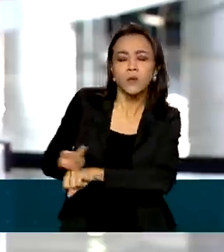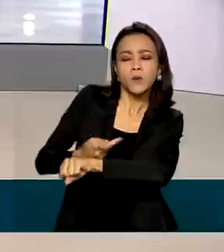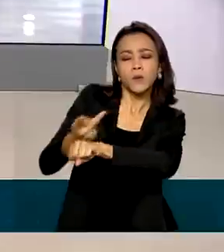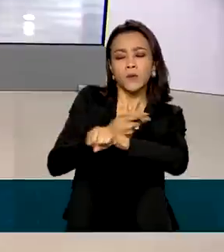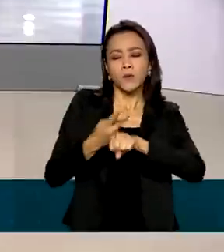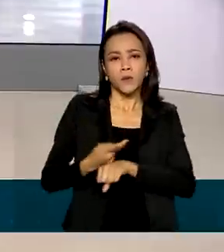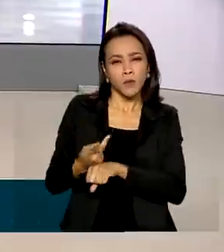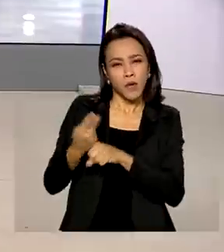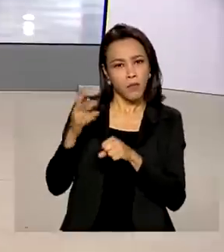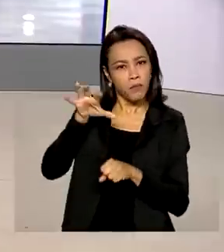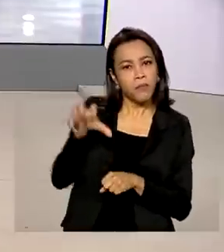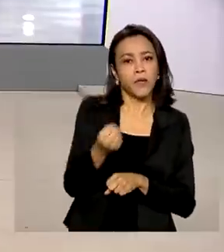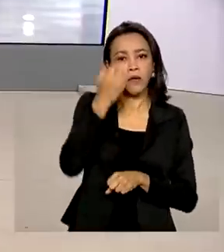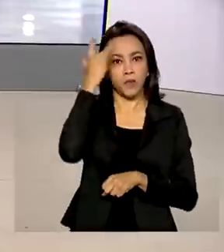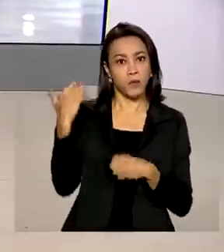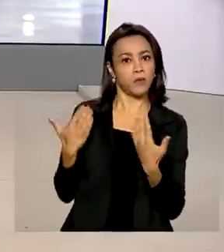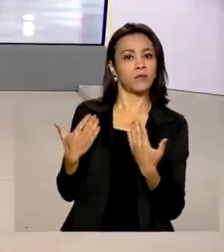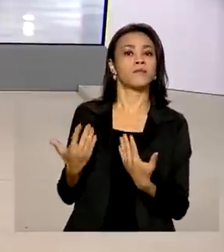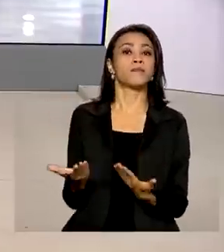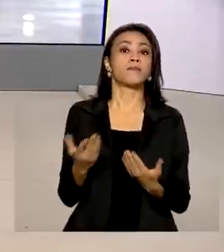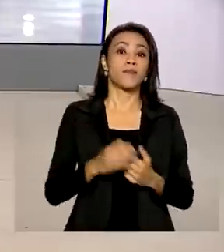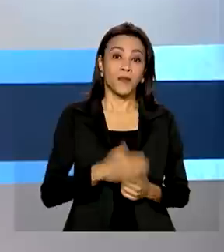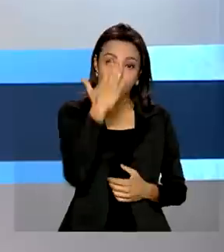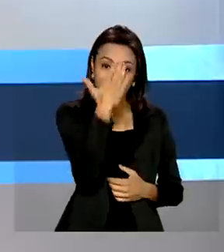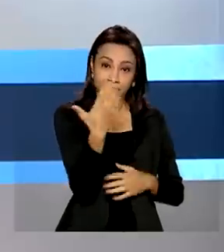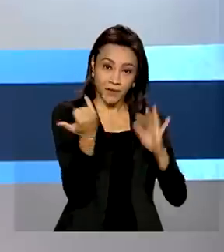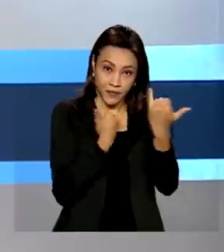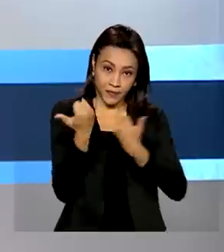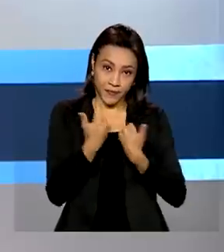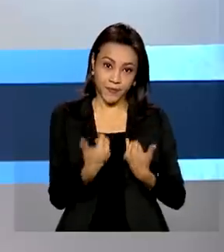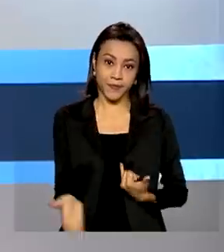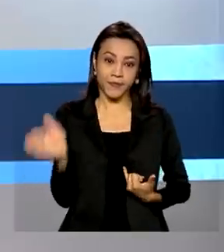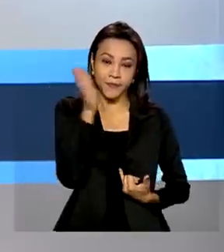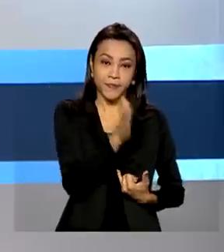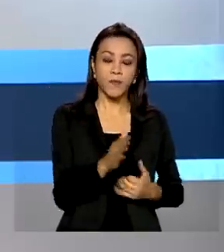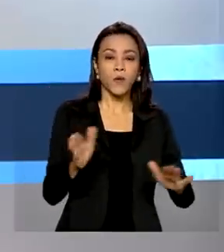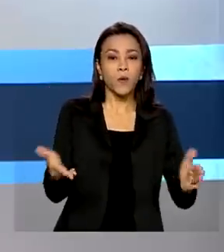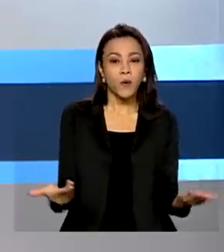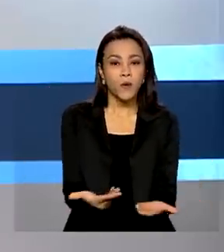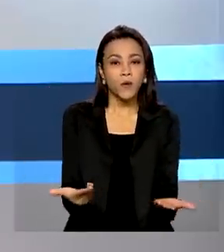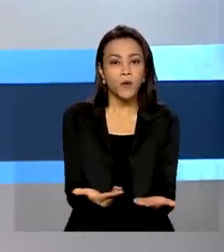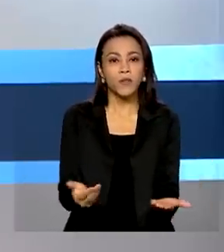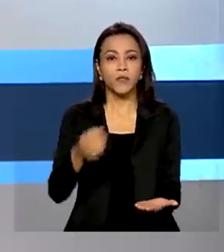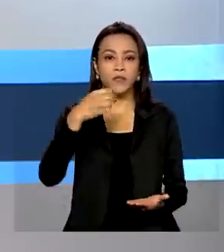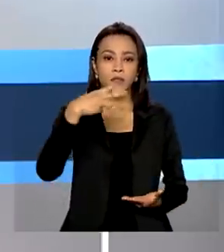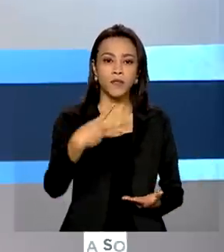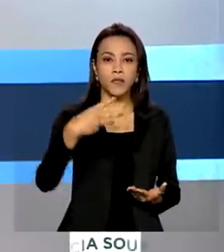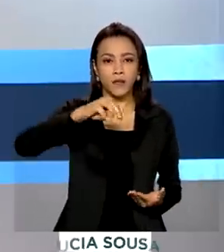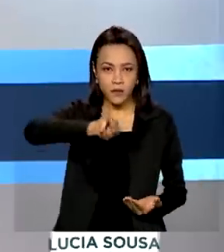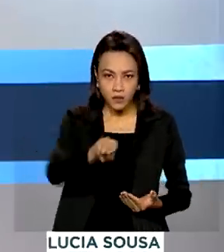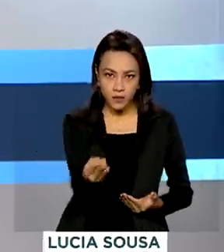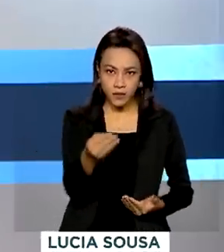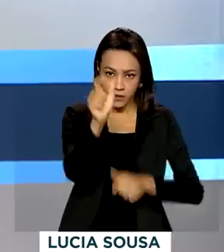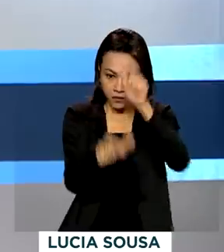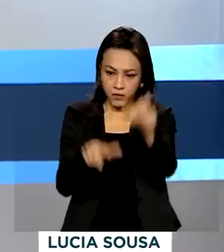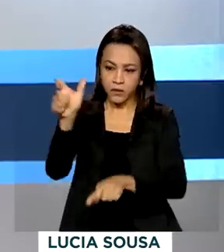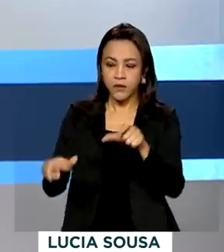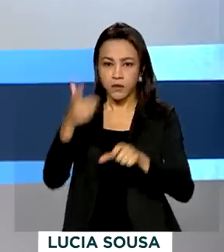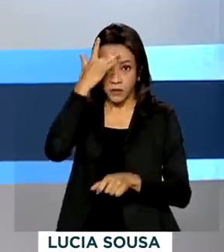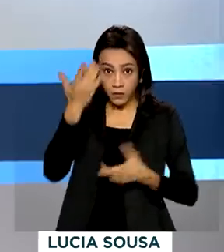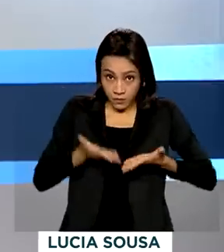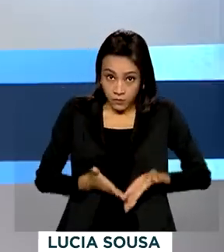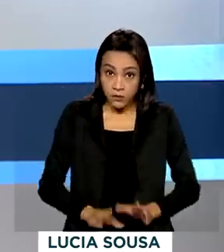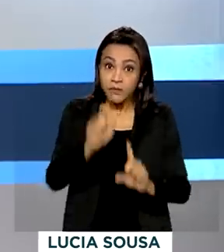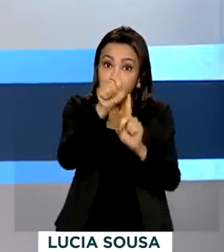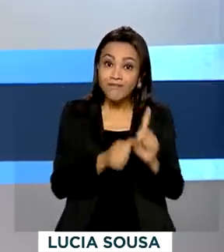Renata. Certo, Glauco. Obrigada pelas suas informações. E olha, a partir de hoje, cerca de 3 milhões de trabalhadores nascidos em